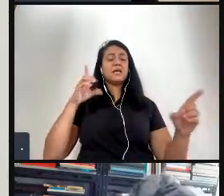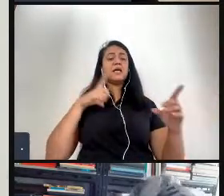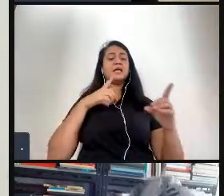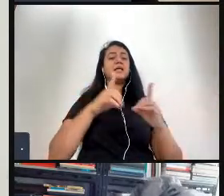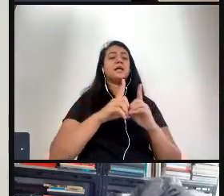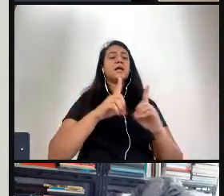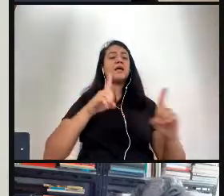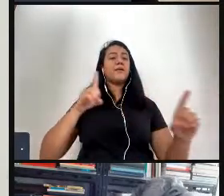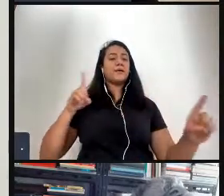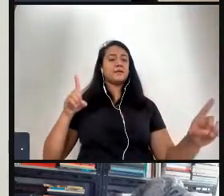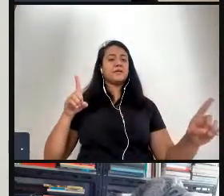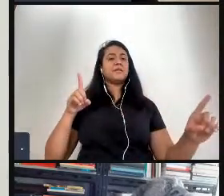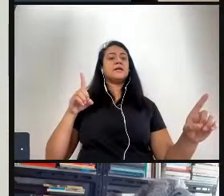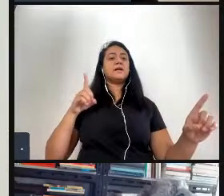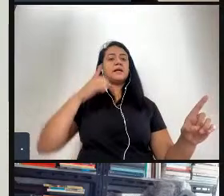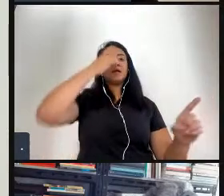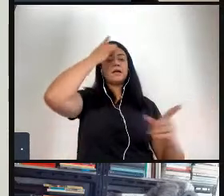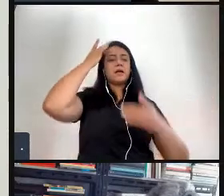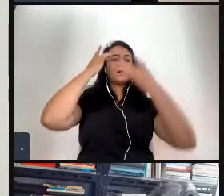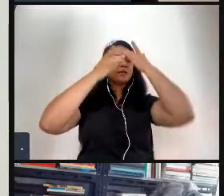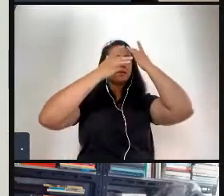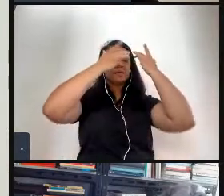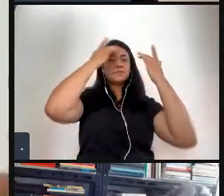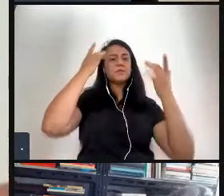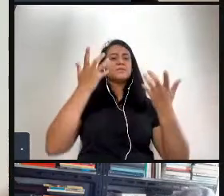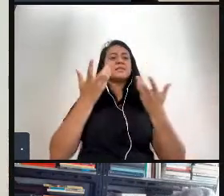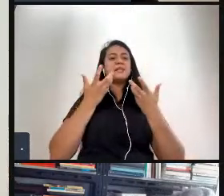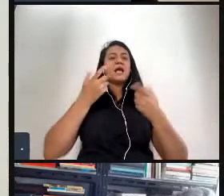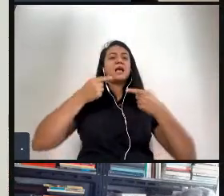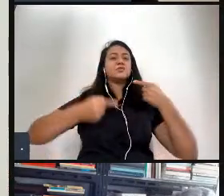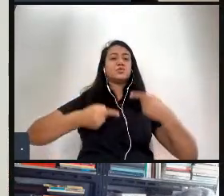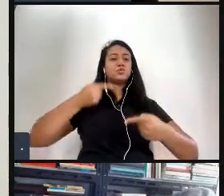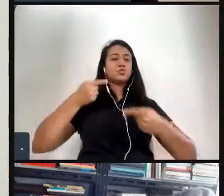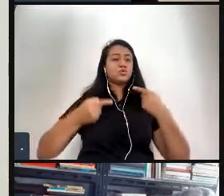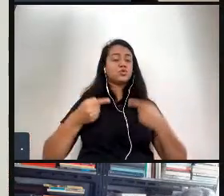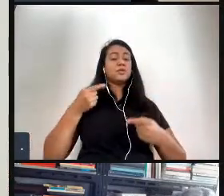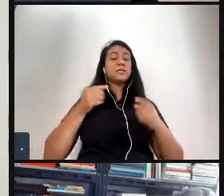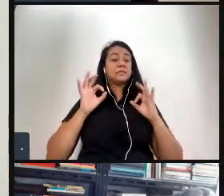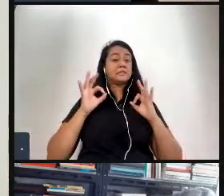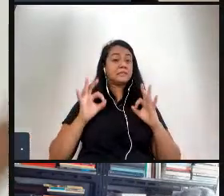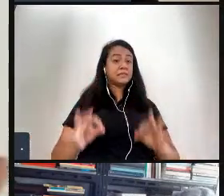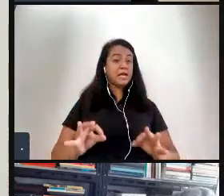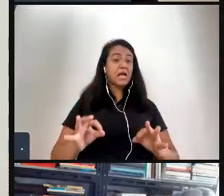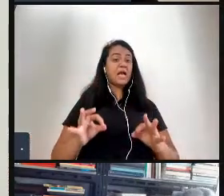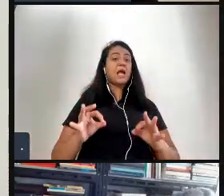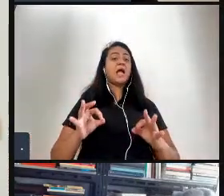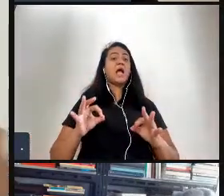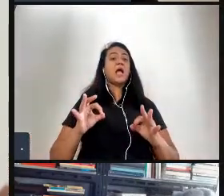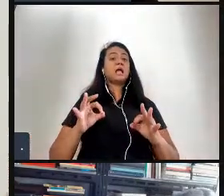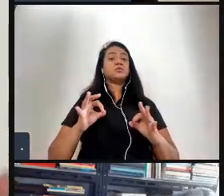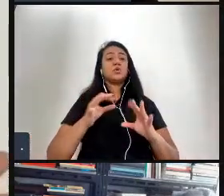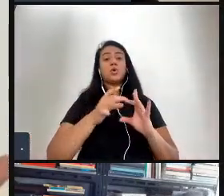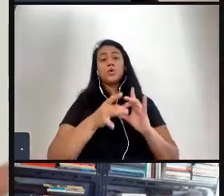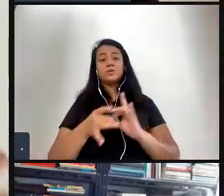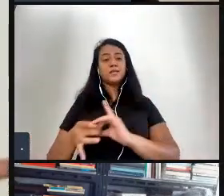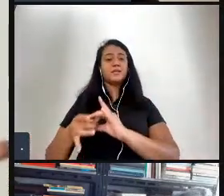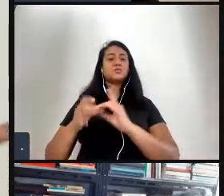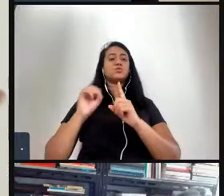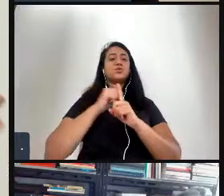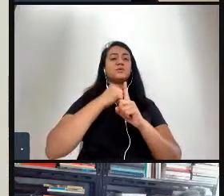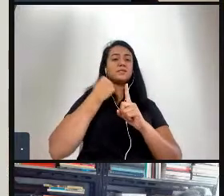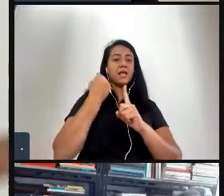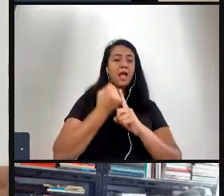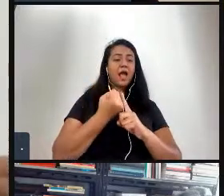as pessoas que querem discutir genuinamente questões sociais e problemas né